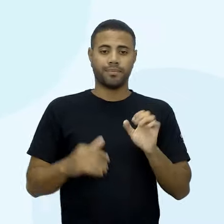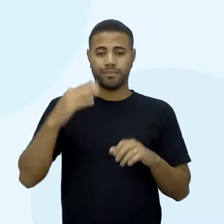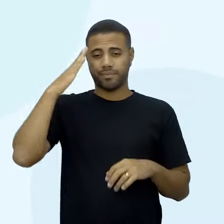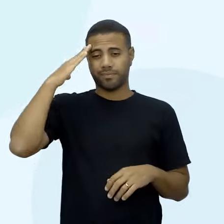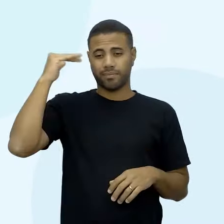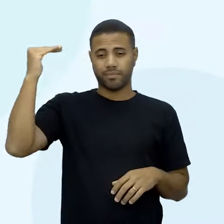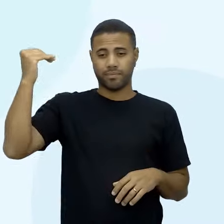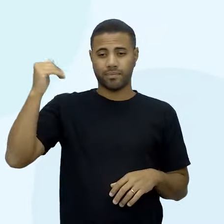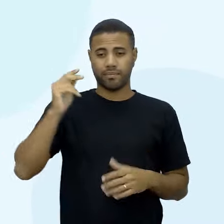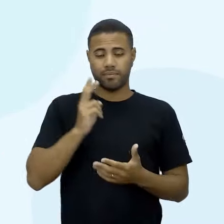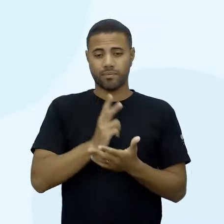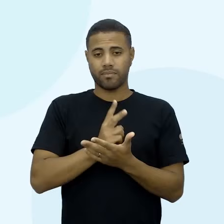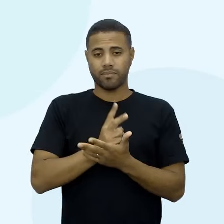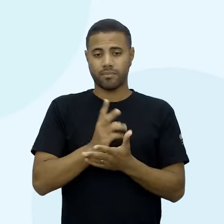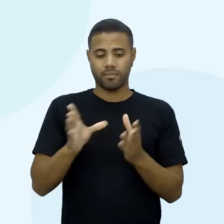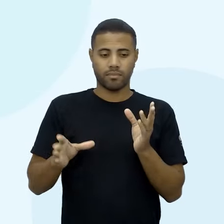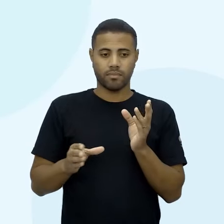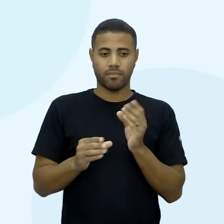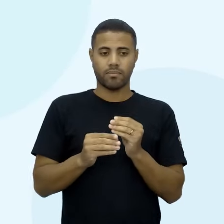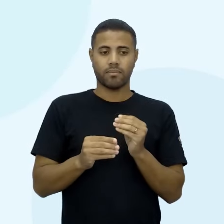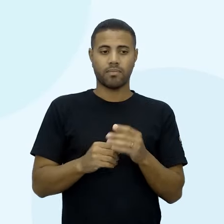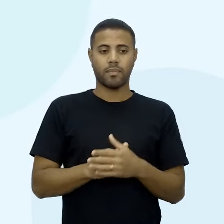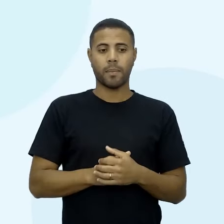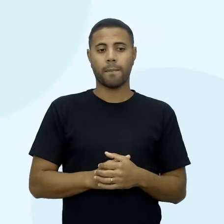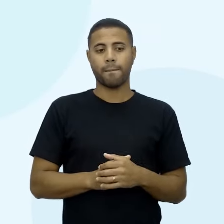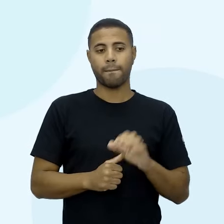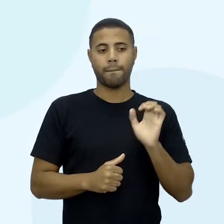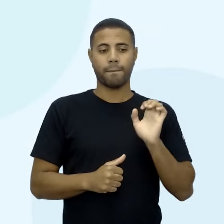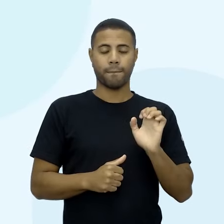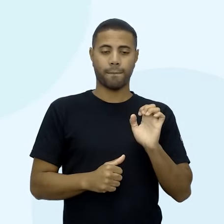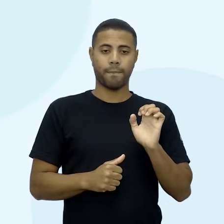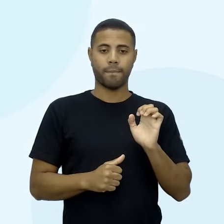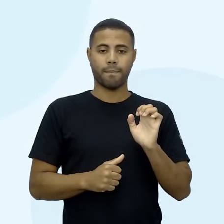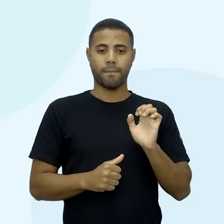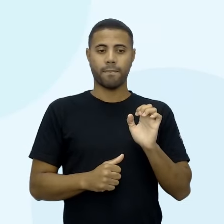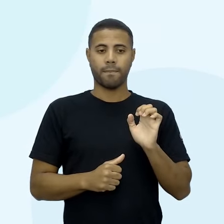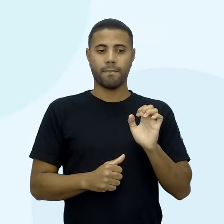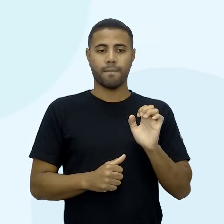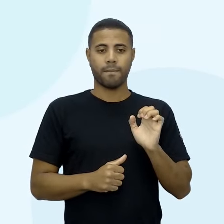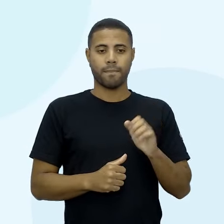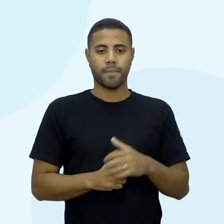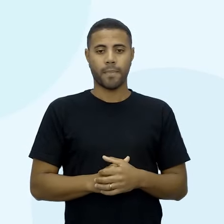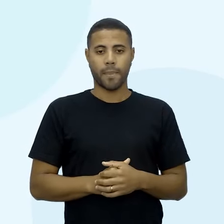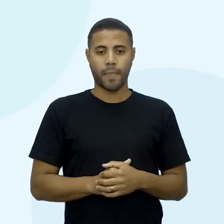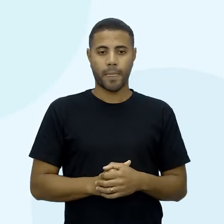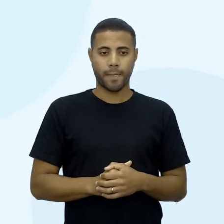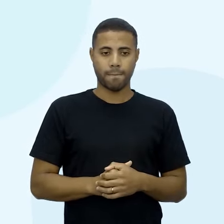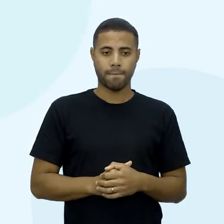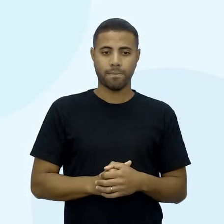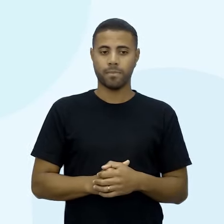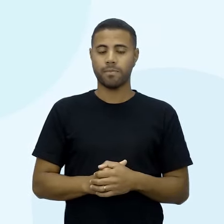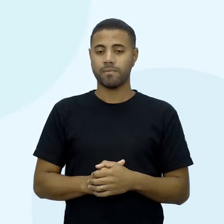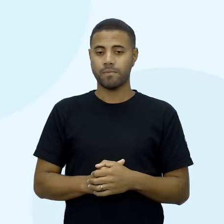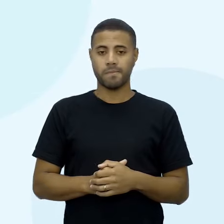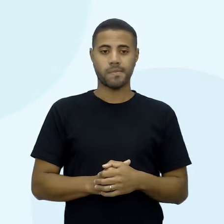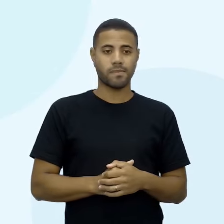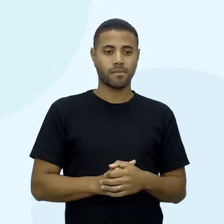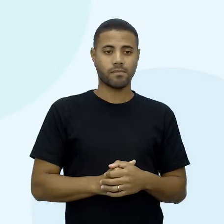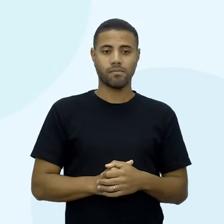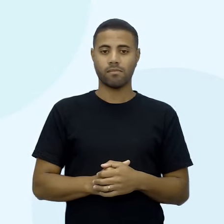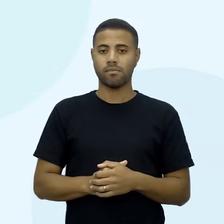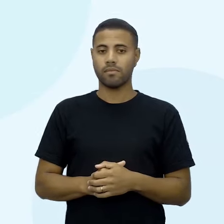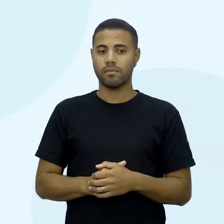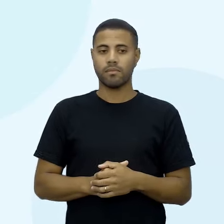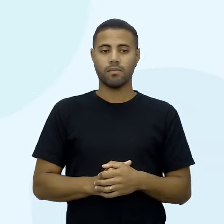conjunção aditiva, né? Então, o E aí, ele vai indicar a margem de erro. Do que trata essa margem de erro?